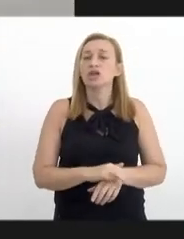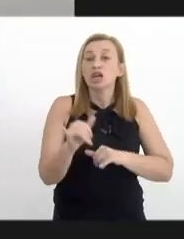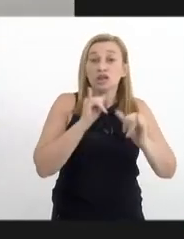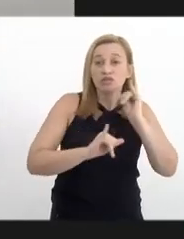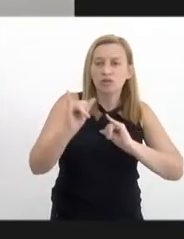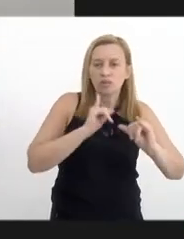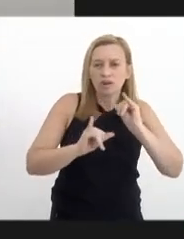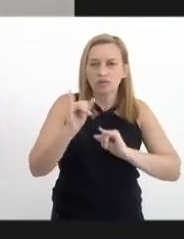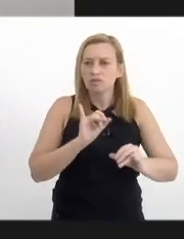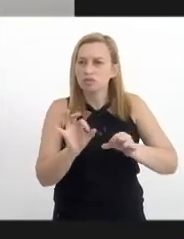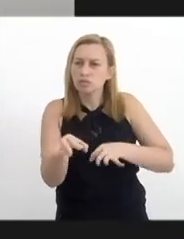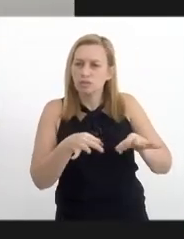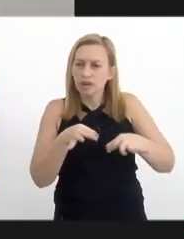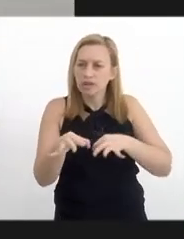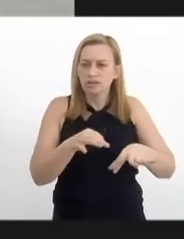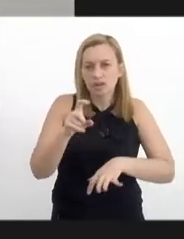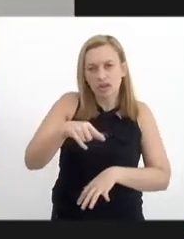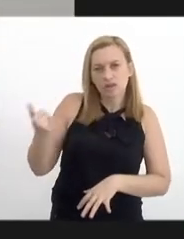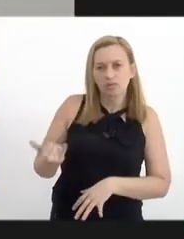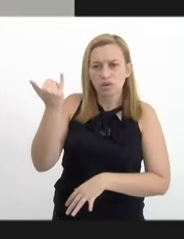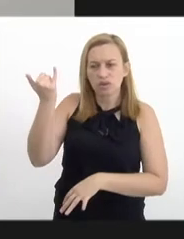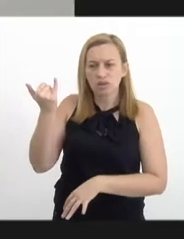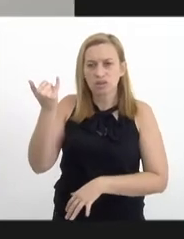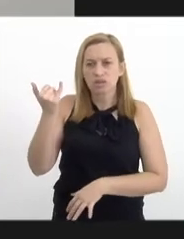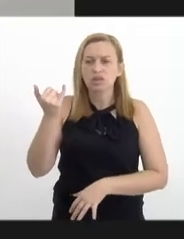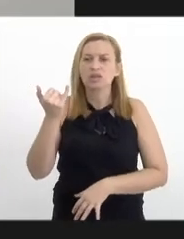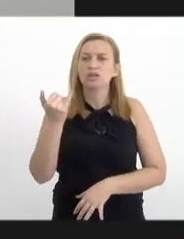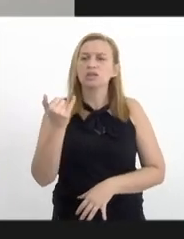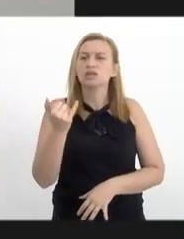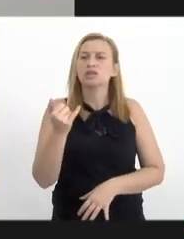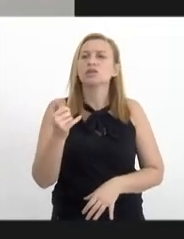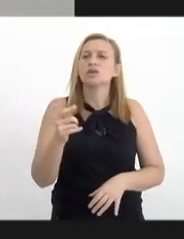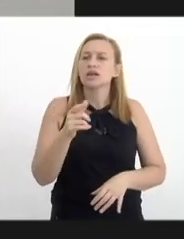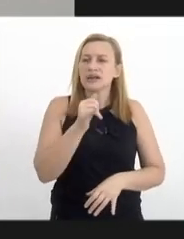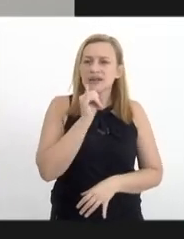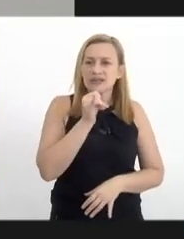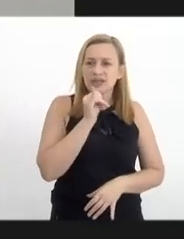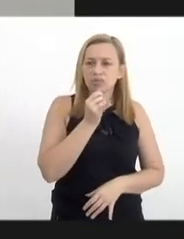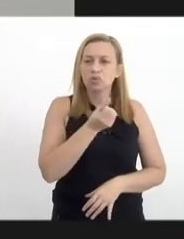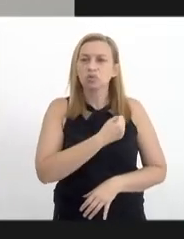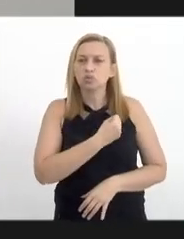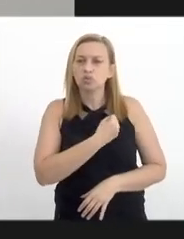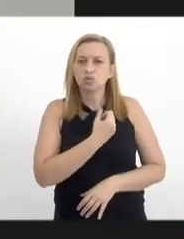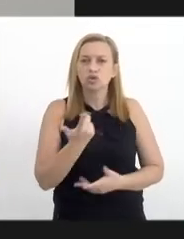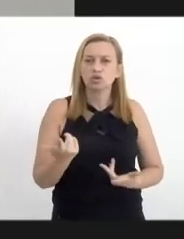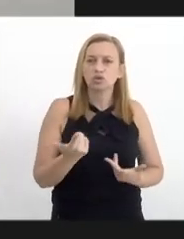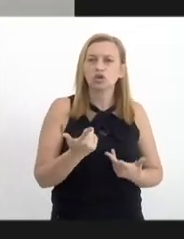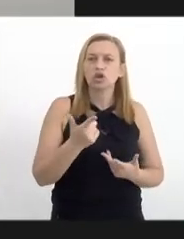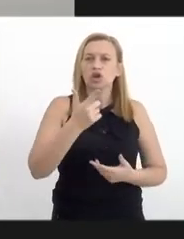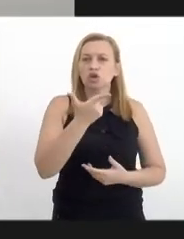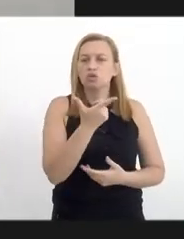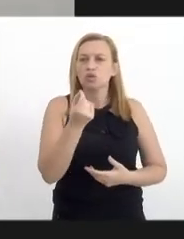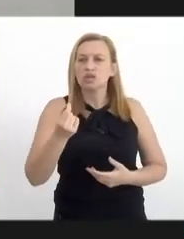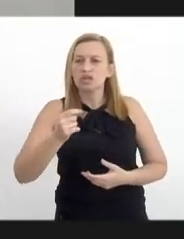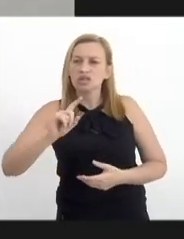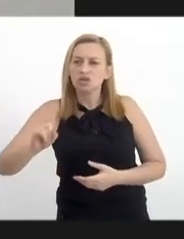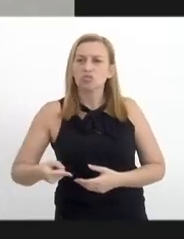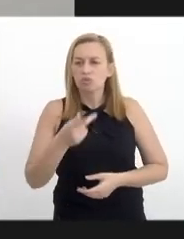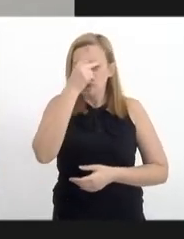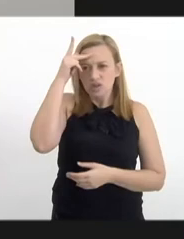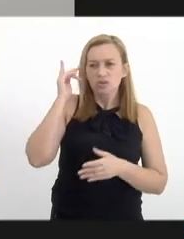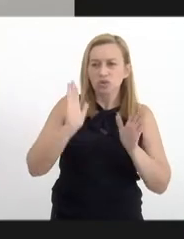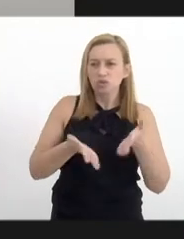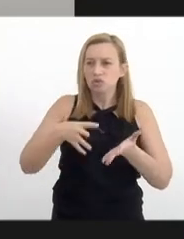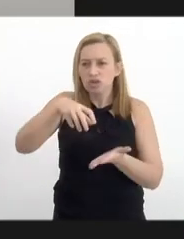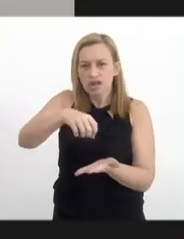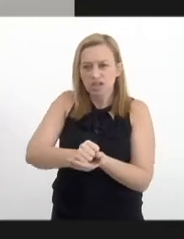de planejamento que eu acho que são muito importantes. E a partir disso a gente tem, por exemplo, dados do tipo existem 200 mil pessoas hoje que são